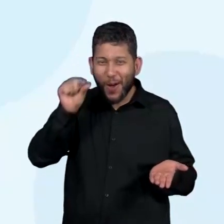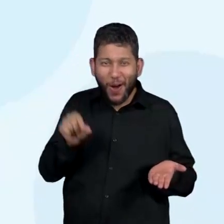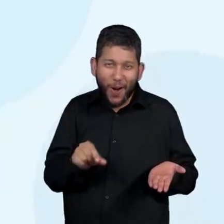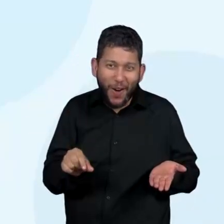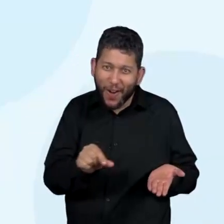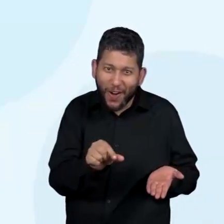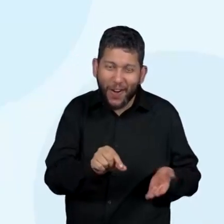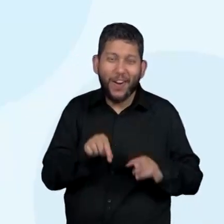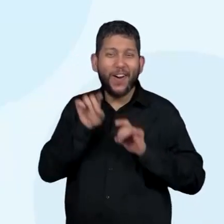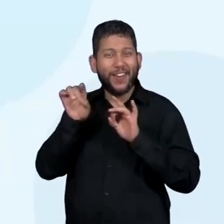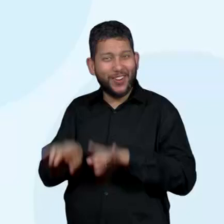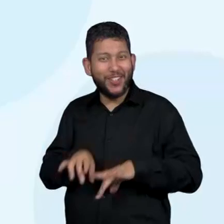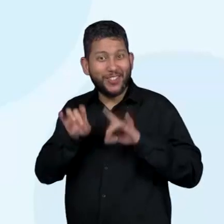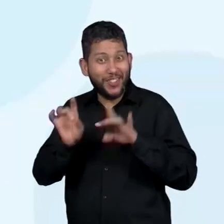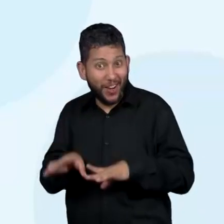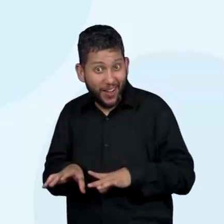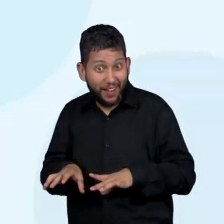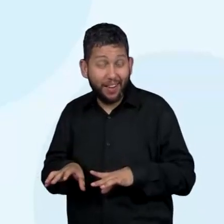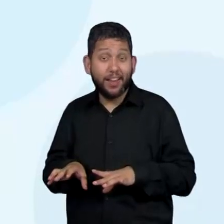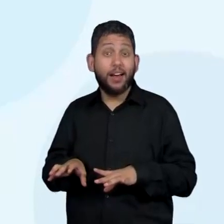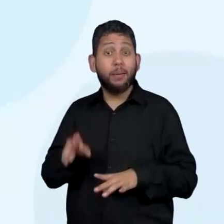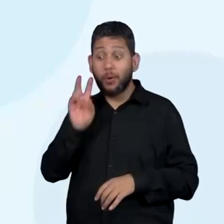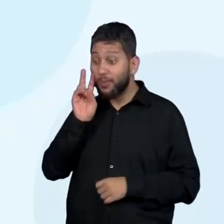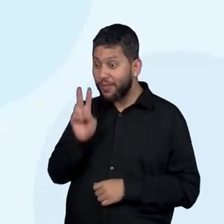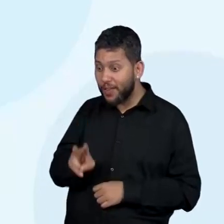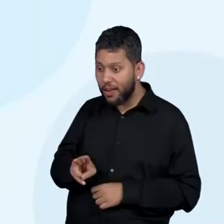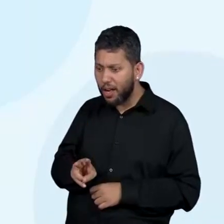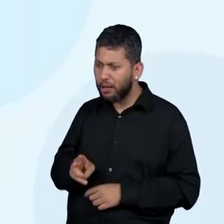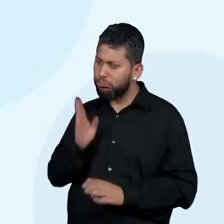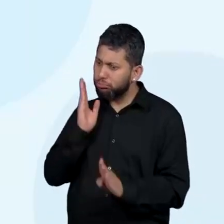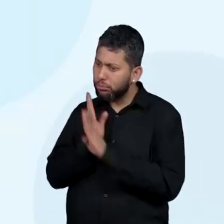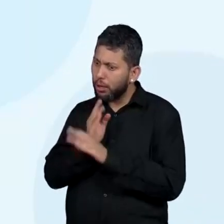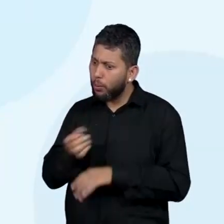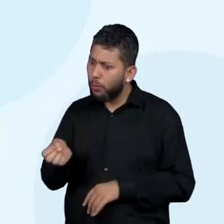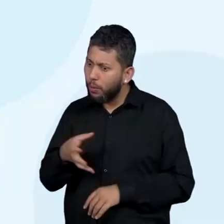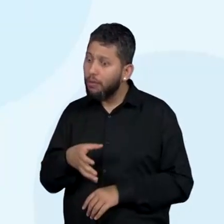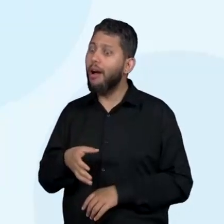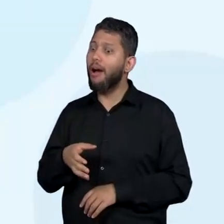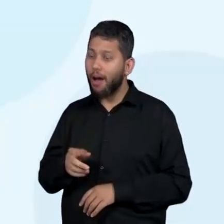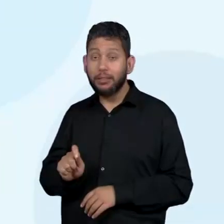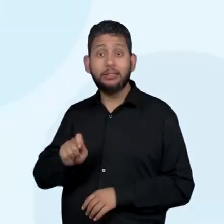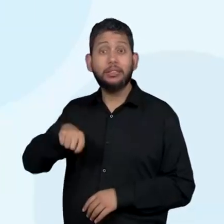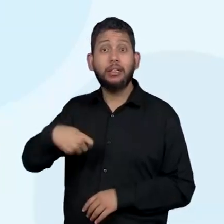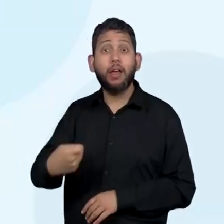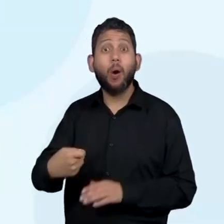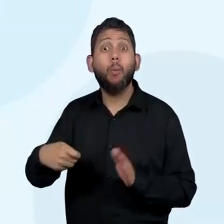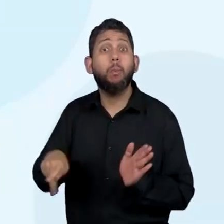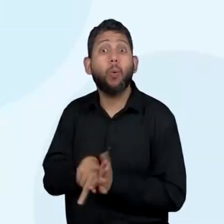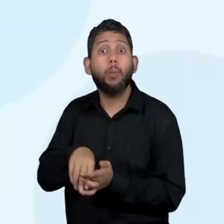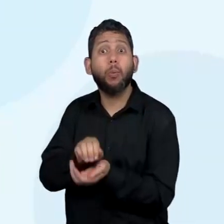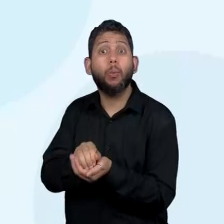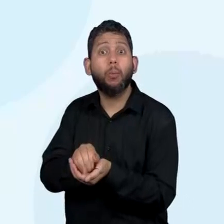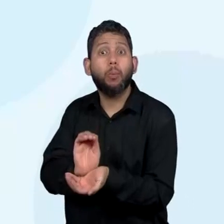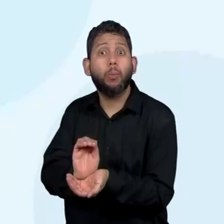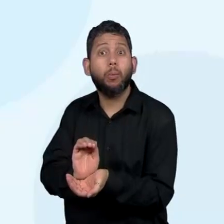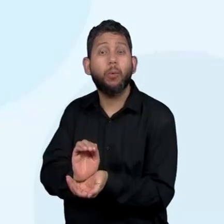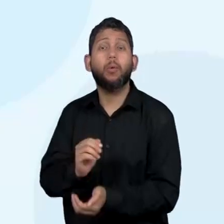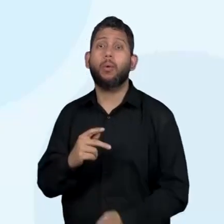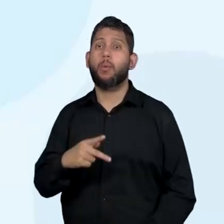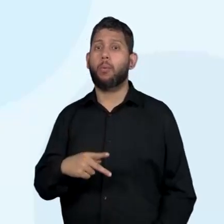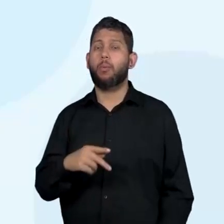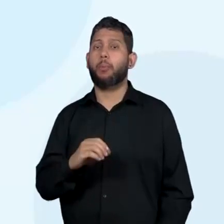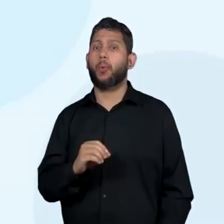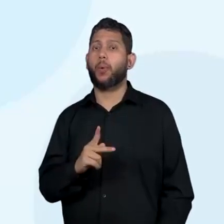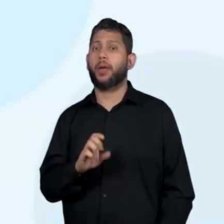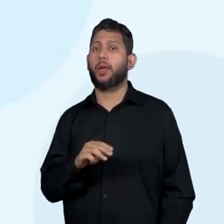besouros, certo? Então, eu posso colocar assim. Novas espécies de